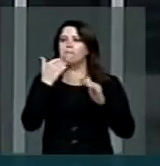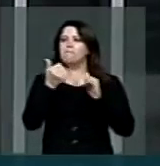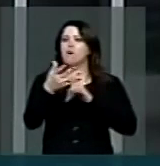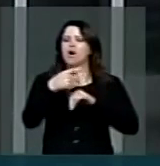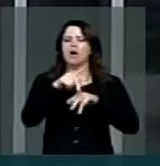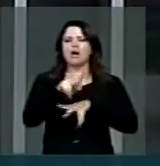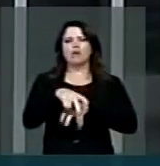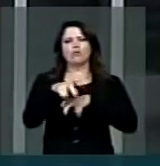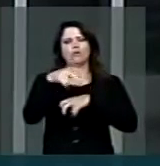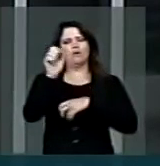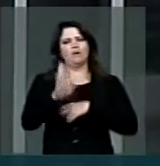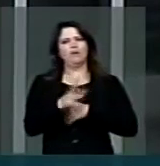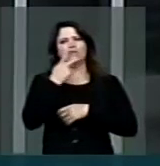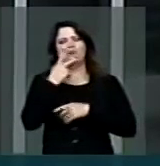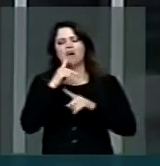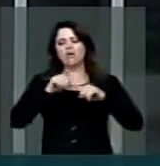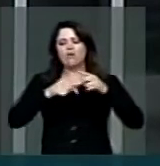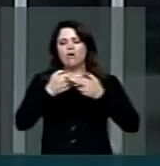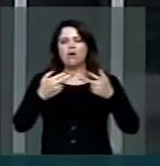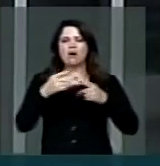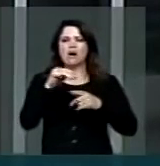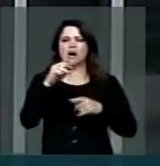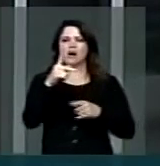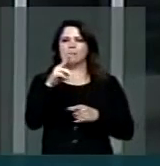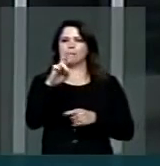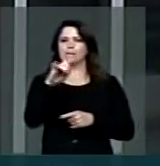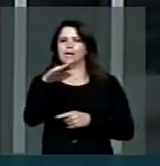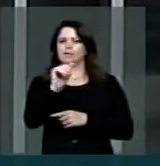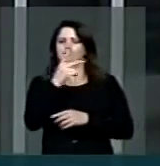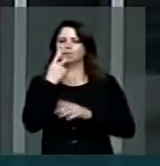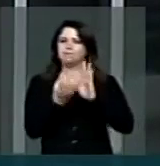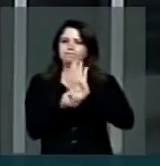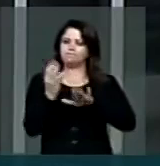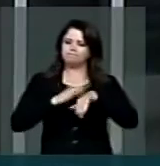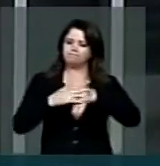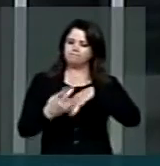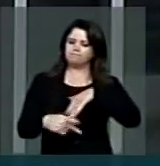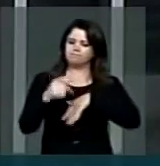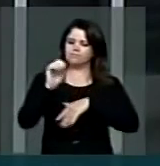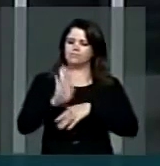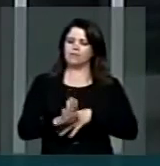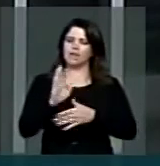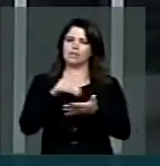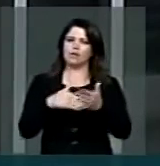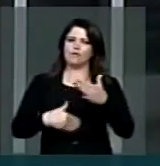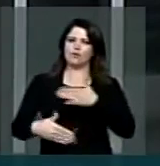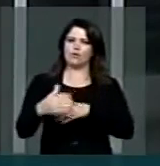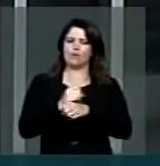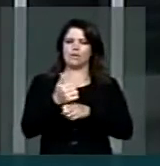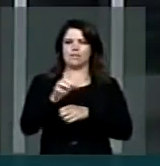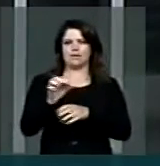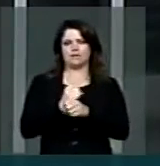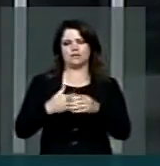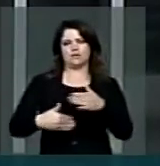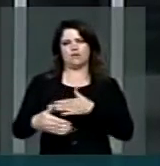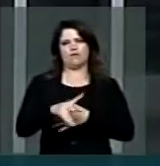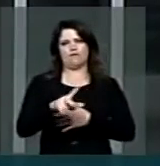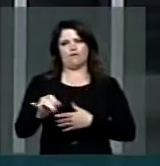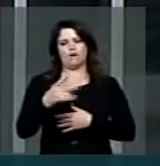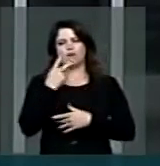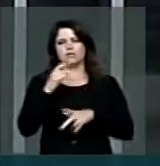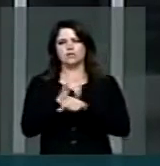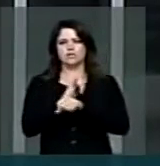agricultura brasileira de matérias-primas, com maior produção interna, até o final desta década. A